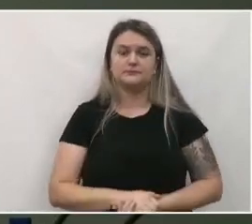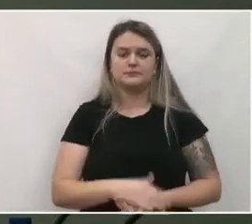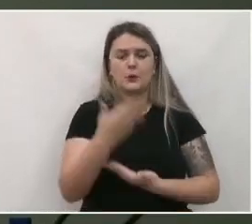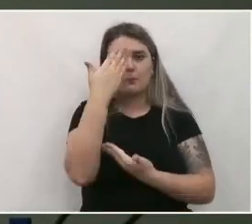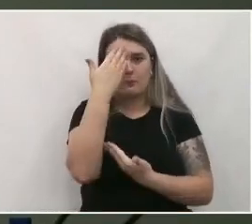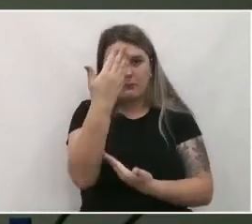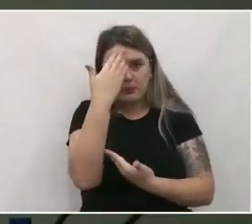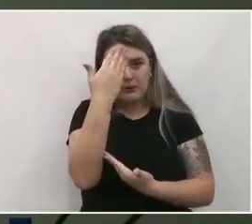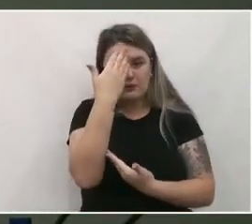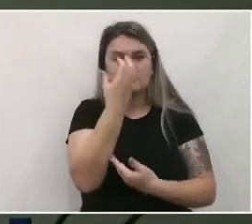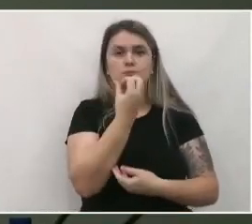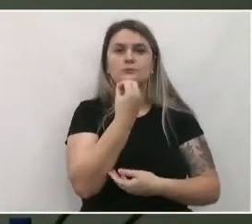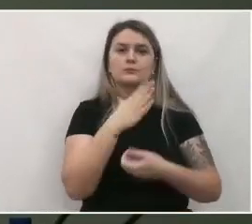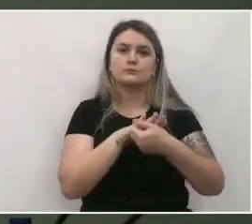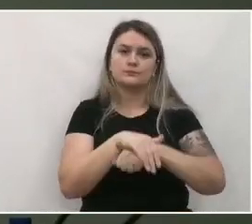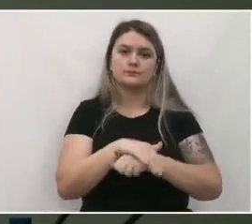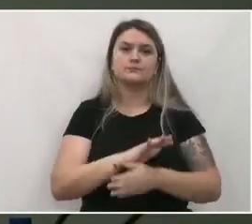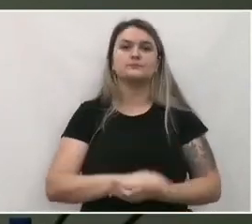Muito obrigada, uma boa noite.